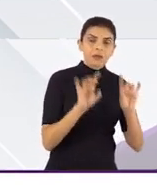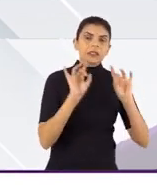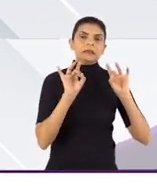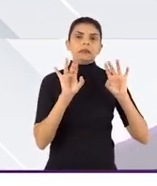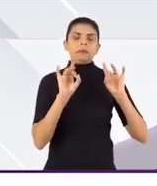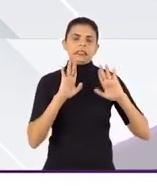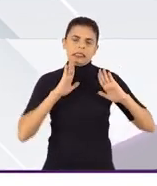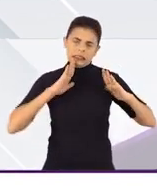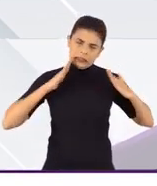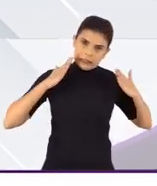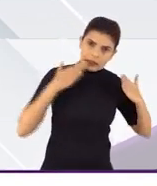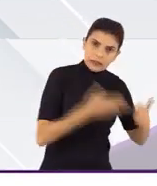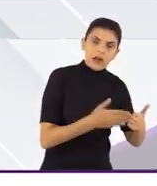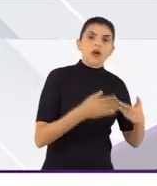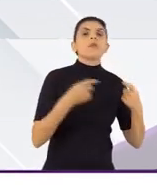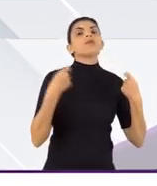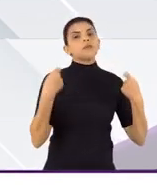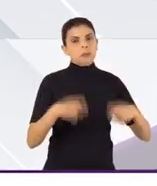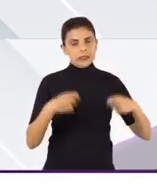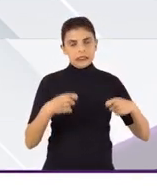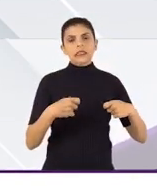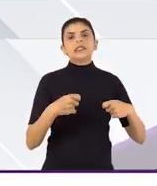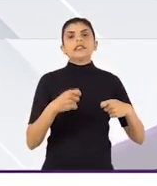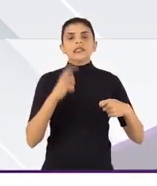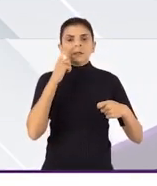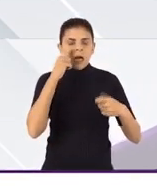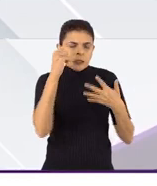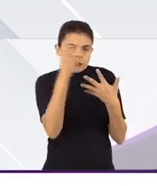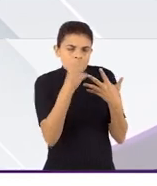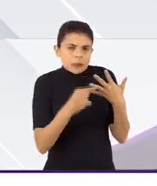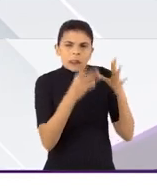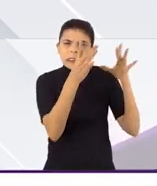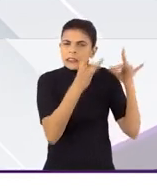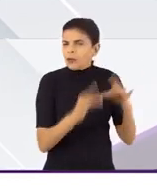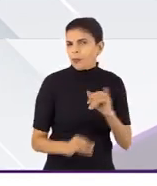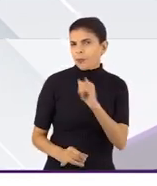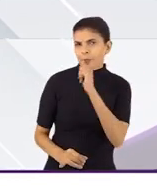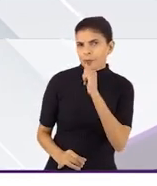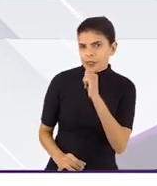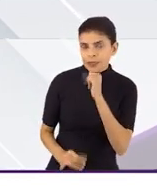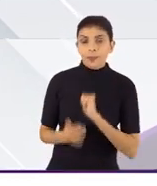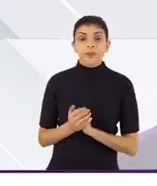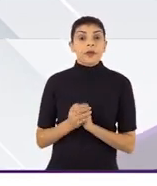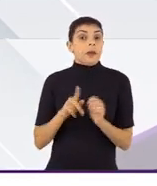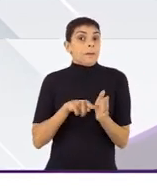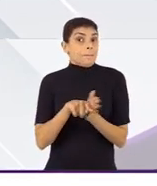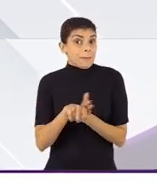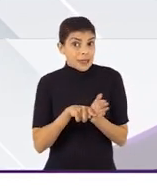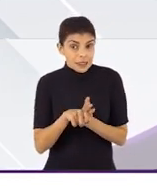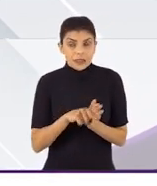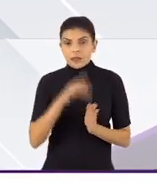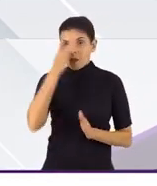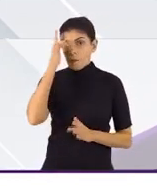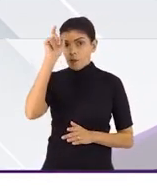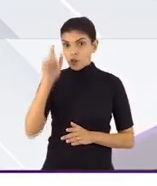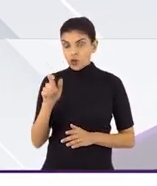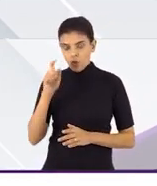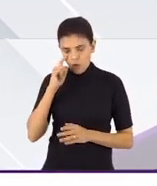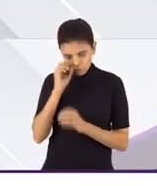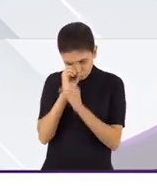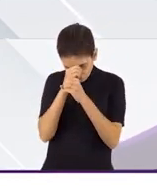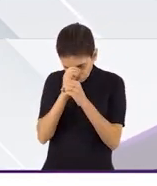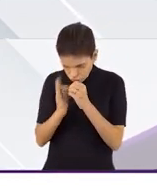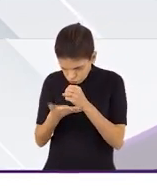temáticas especiais, que são áreas mais sensíveis, como, por exemplo, pesquisas de